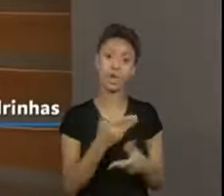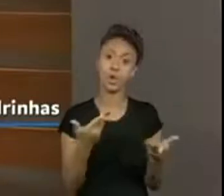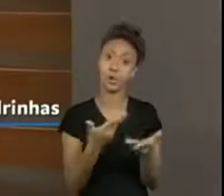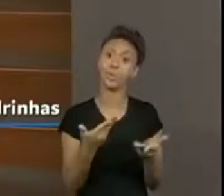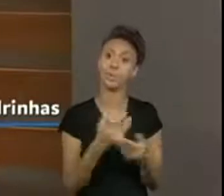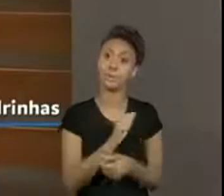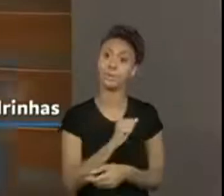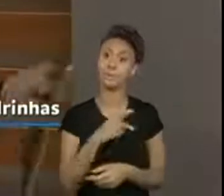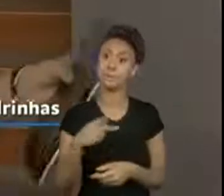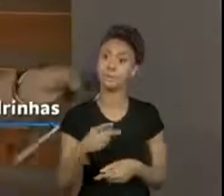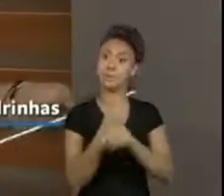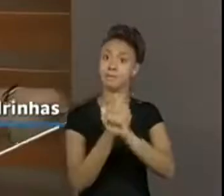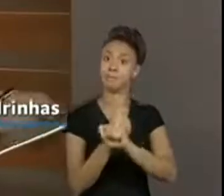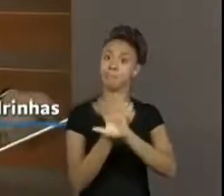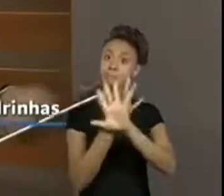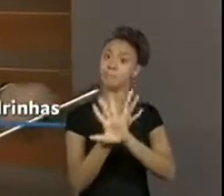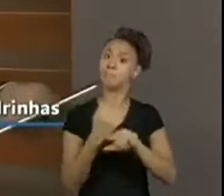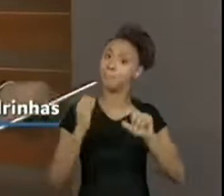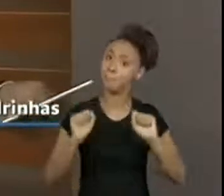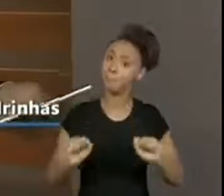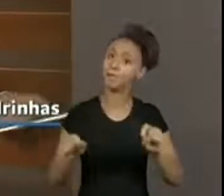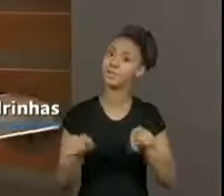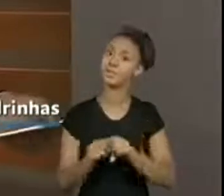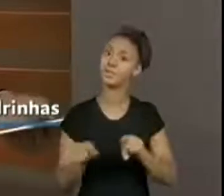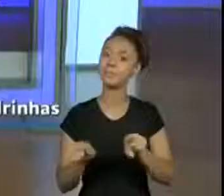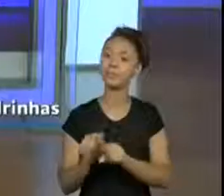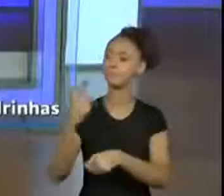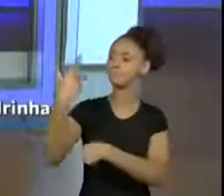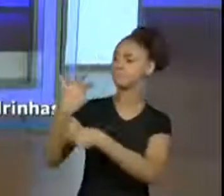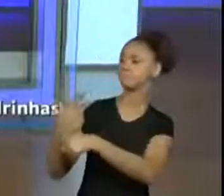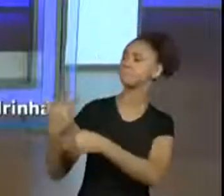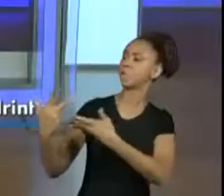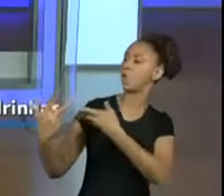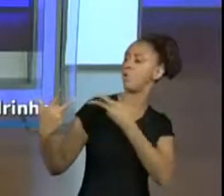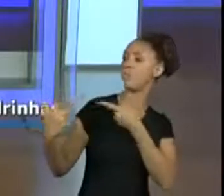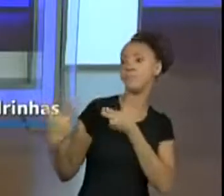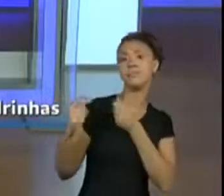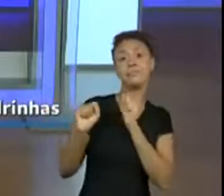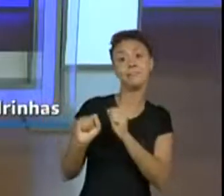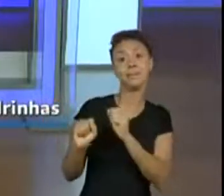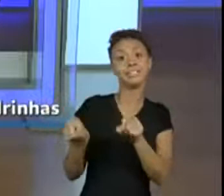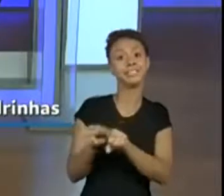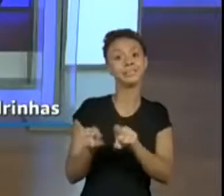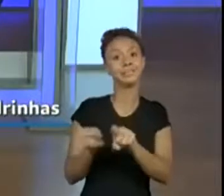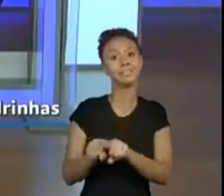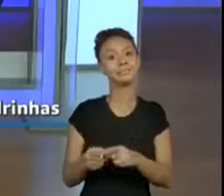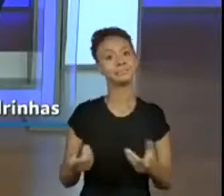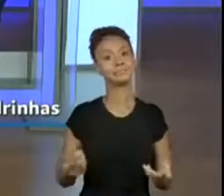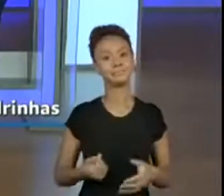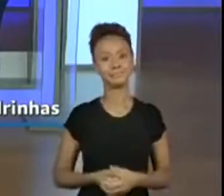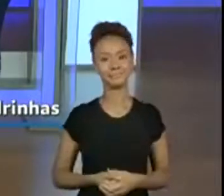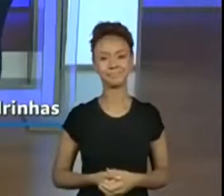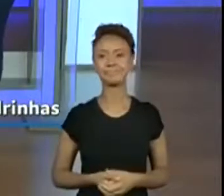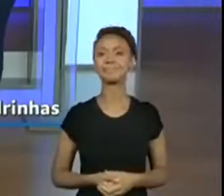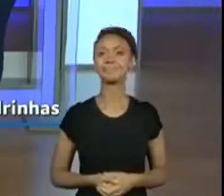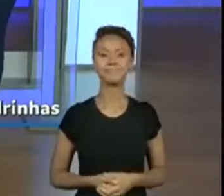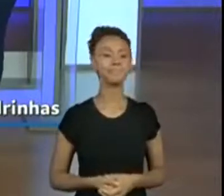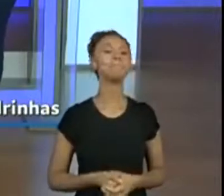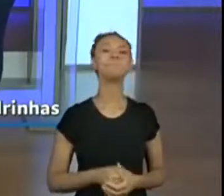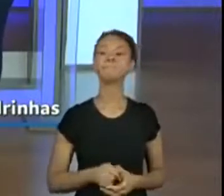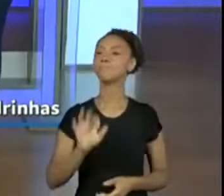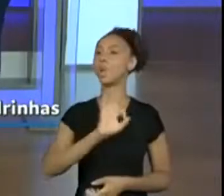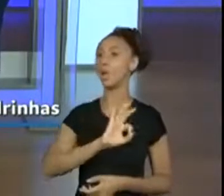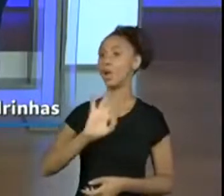usa bastante até de vídeo. Por que não fazer um convite? Está aí uma coisa gostosa de levar da aula para a vida. Ótimo desafio,